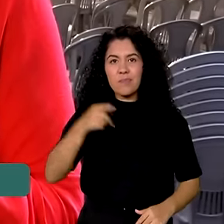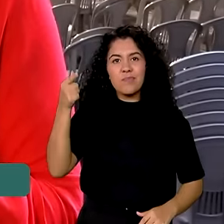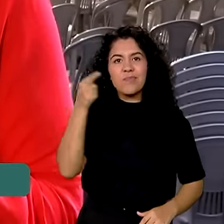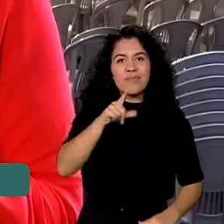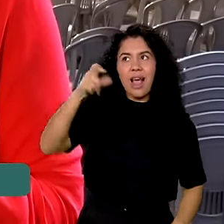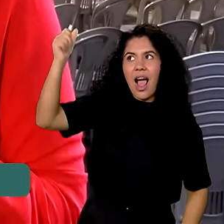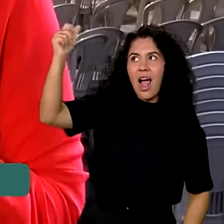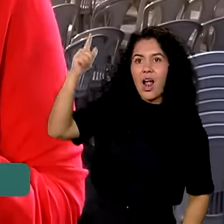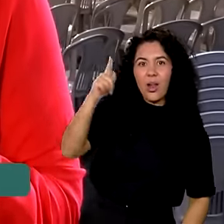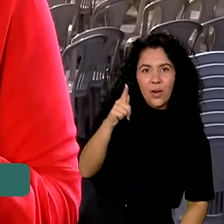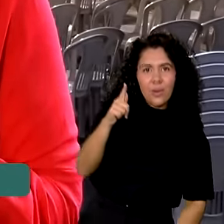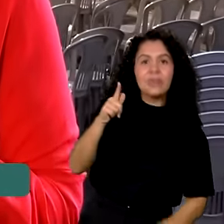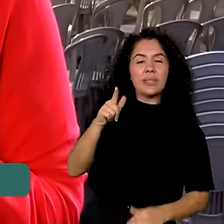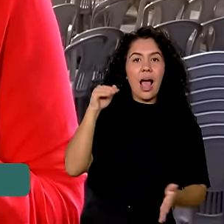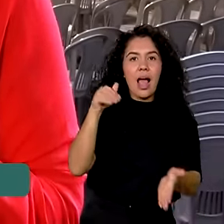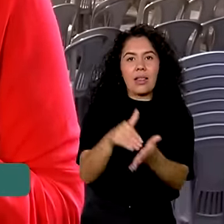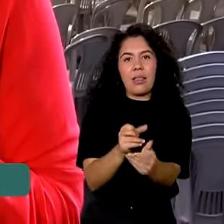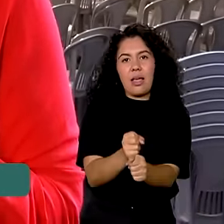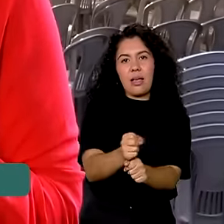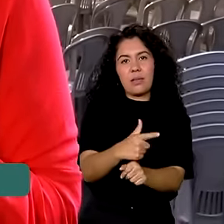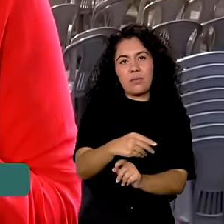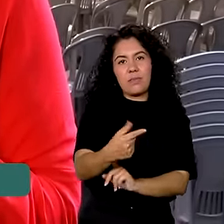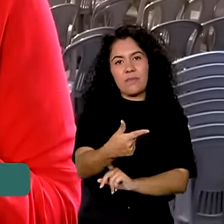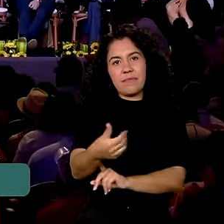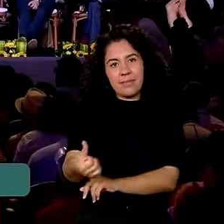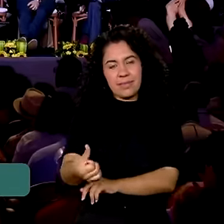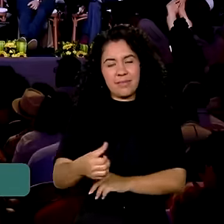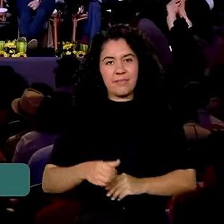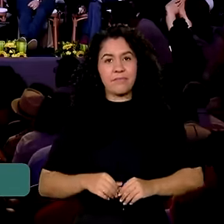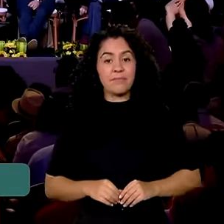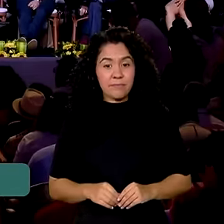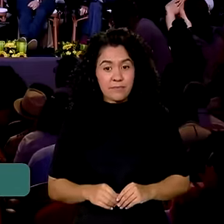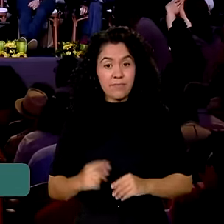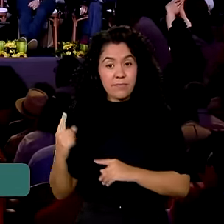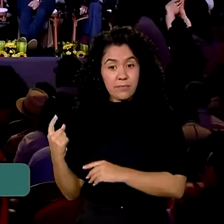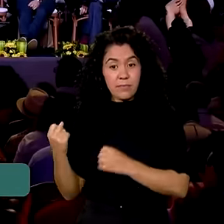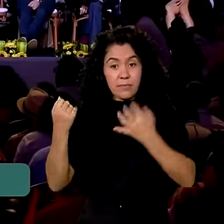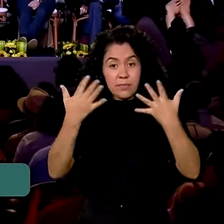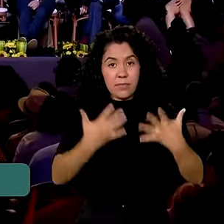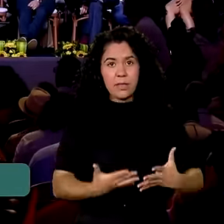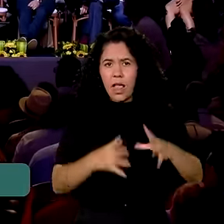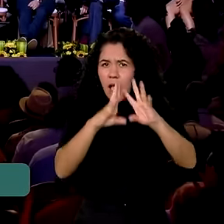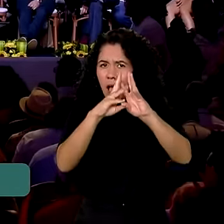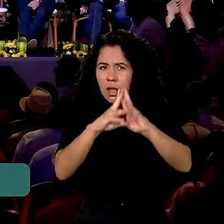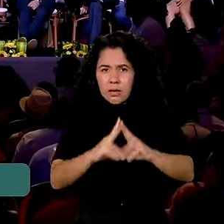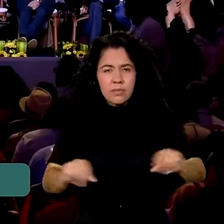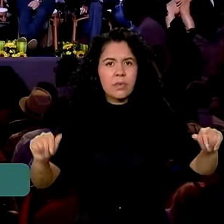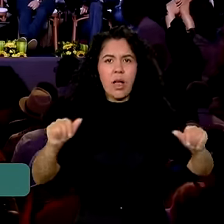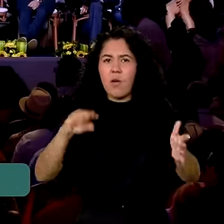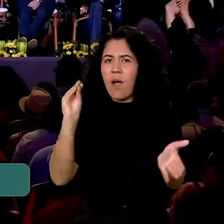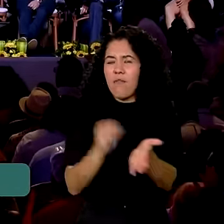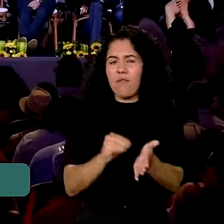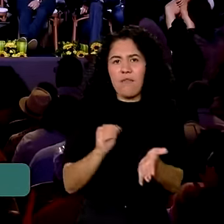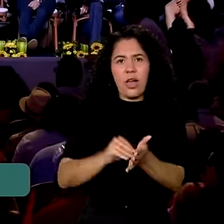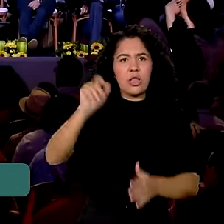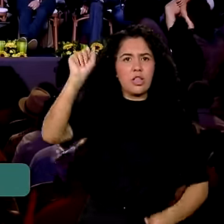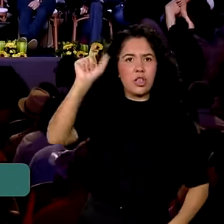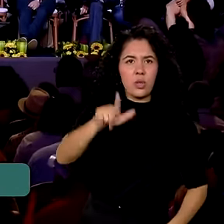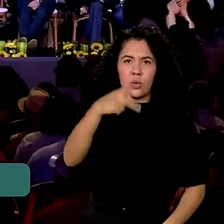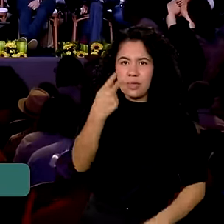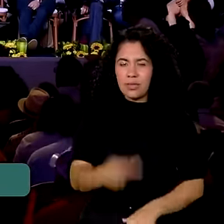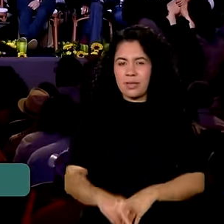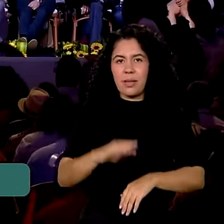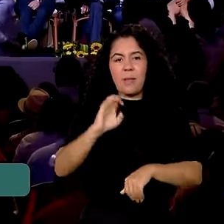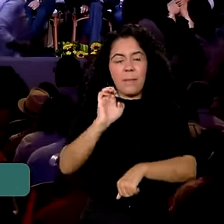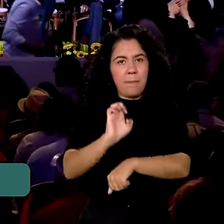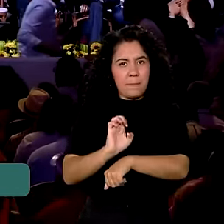energia elétrica até 2026. O fim da pobreza energética na Bahia. 1 bilhão e 500